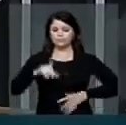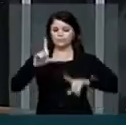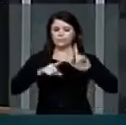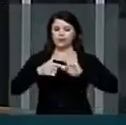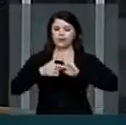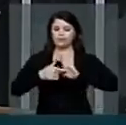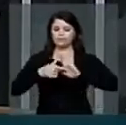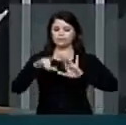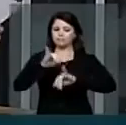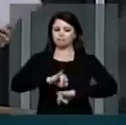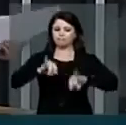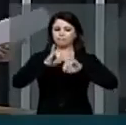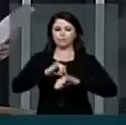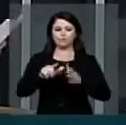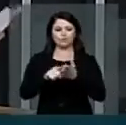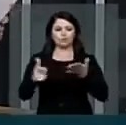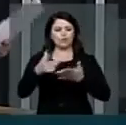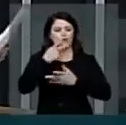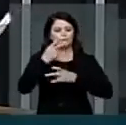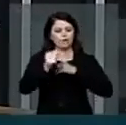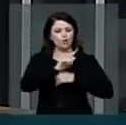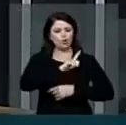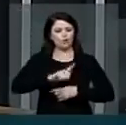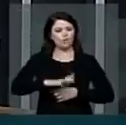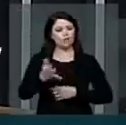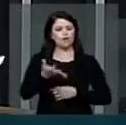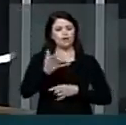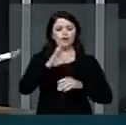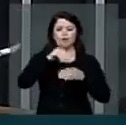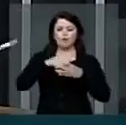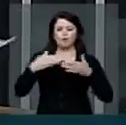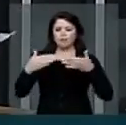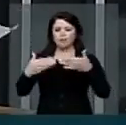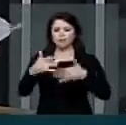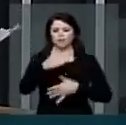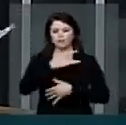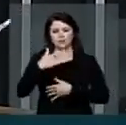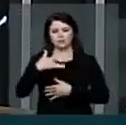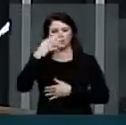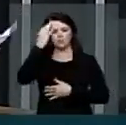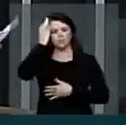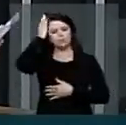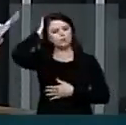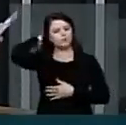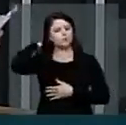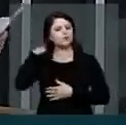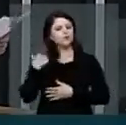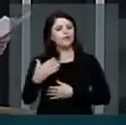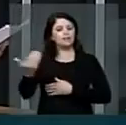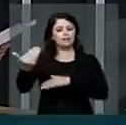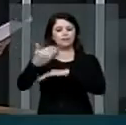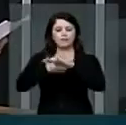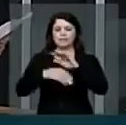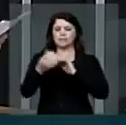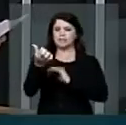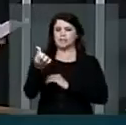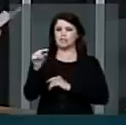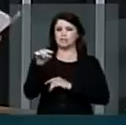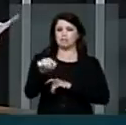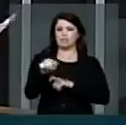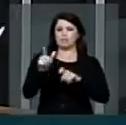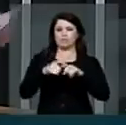noticiado que o governo pretende, através do Ministério da Saúde, importar 6 mil médicos